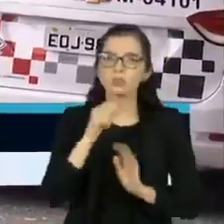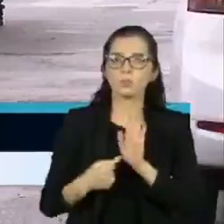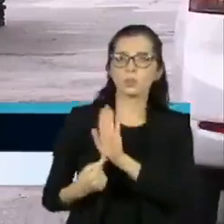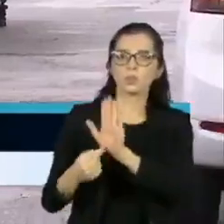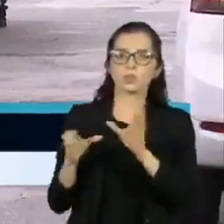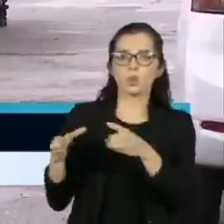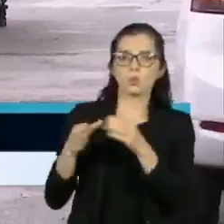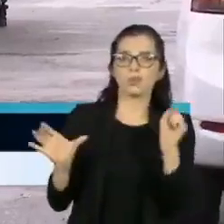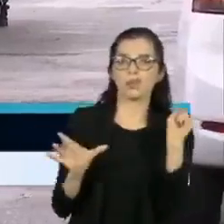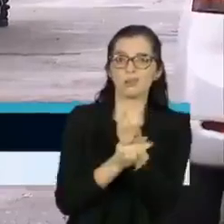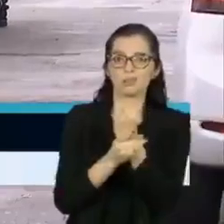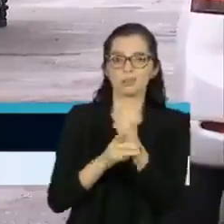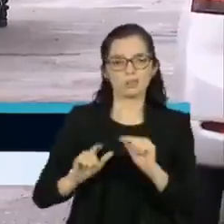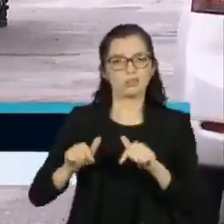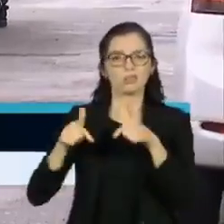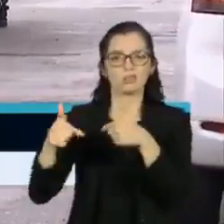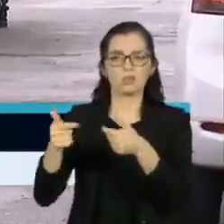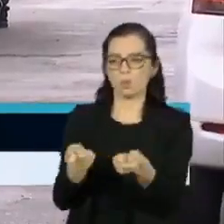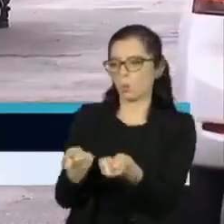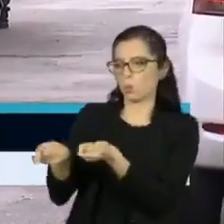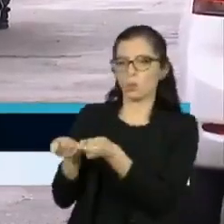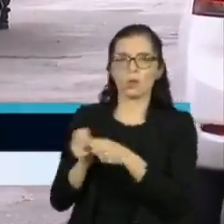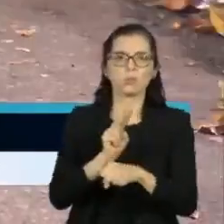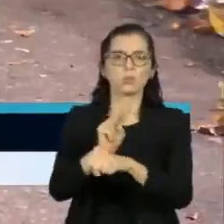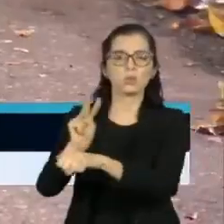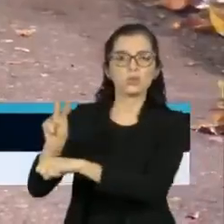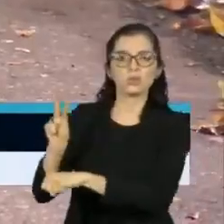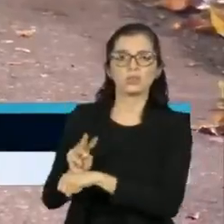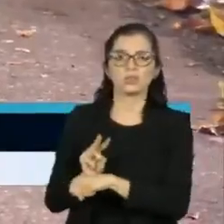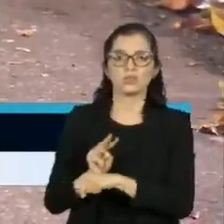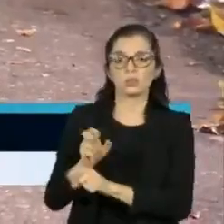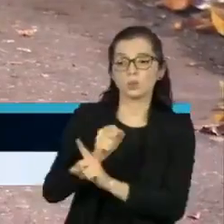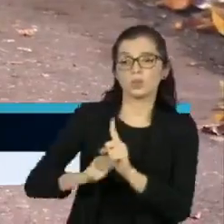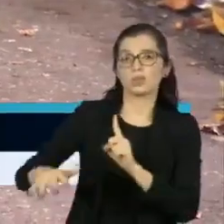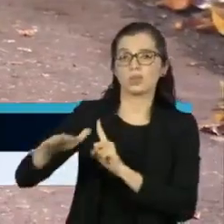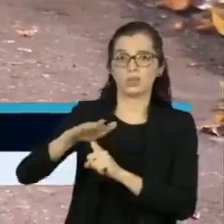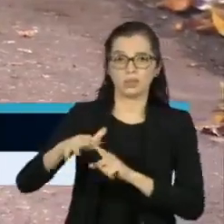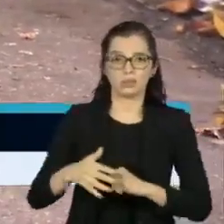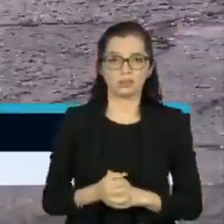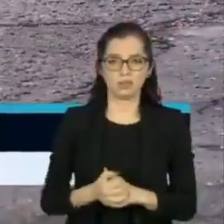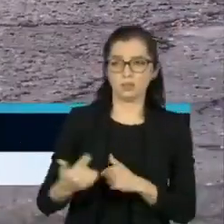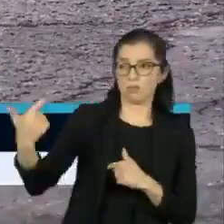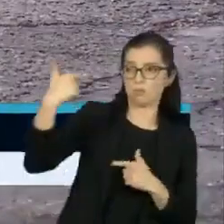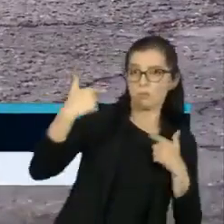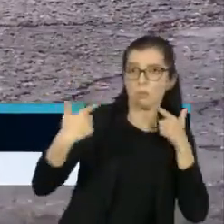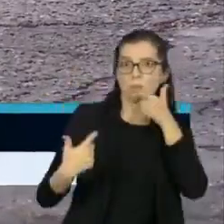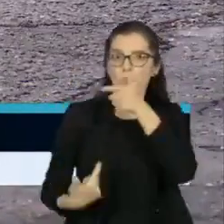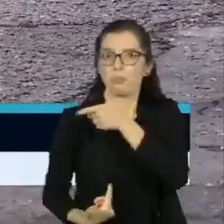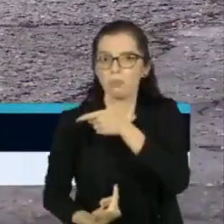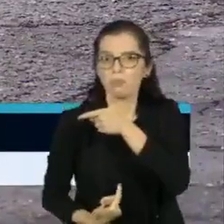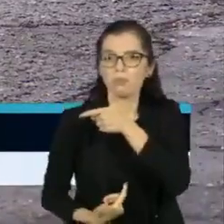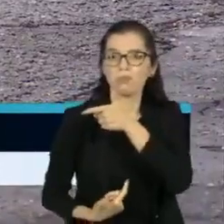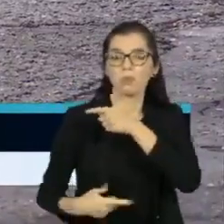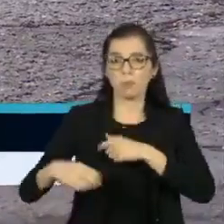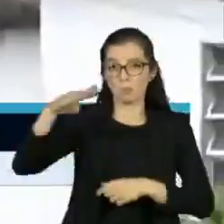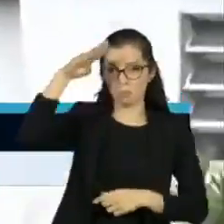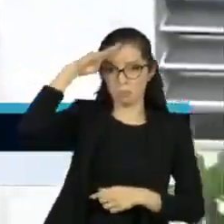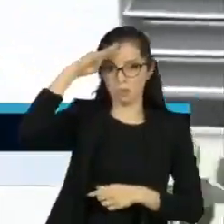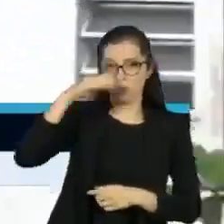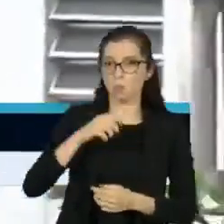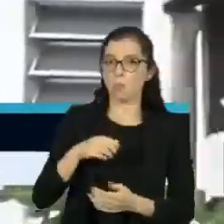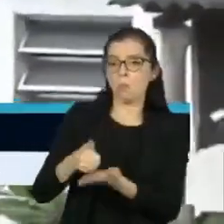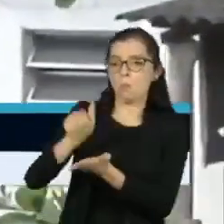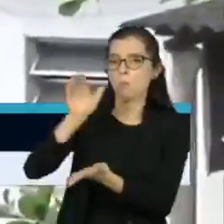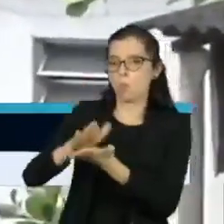segurança atuem em regiões para proteger a sociedade. Com o excludente de ilicitude, o militar não poderá ser punido,